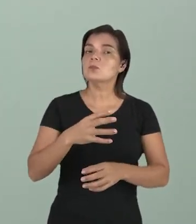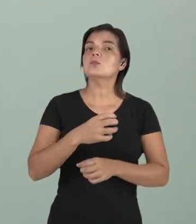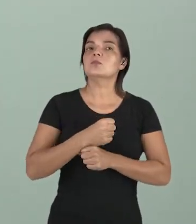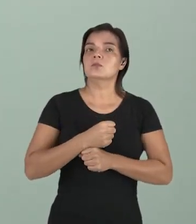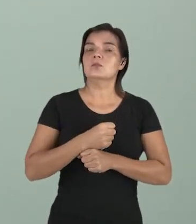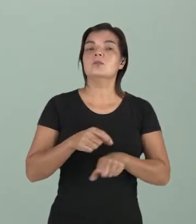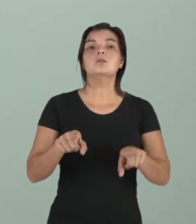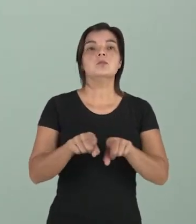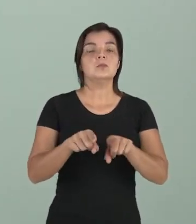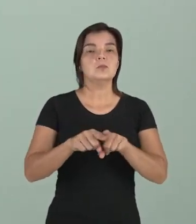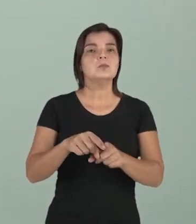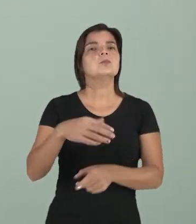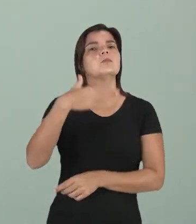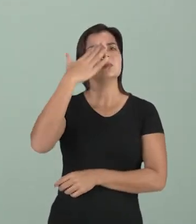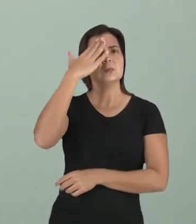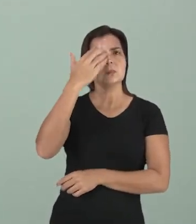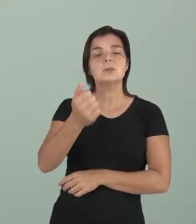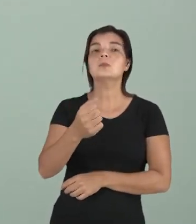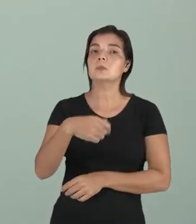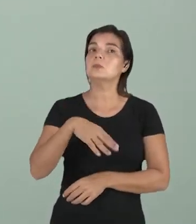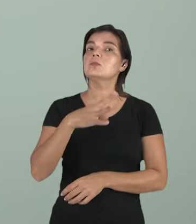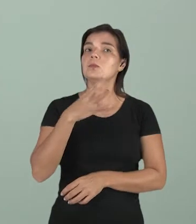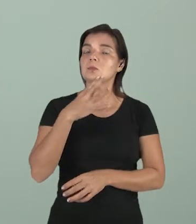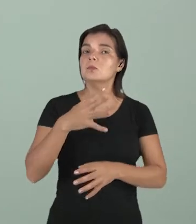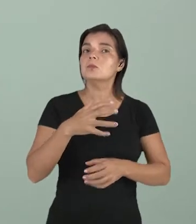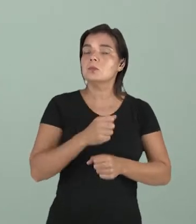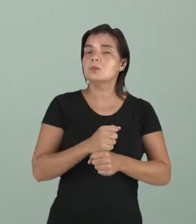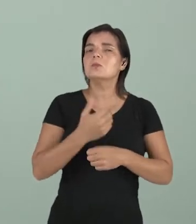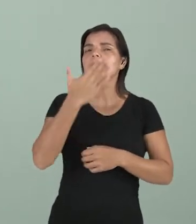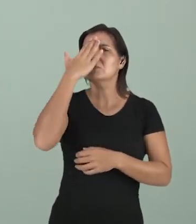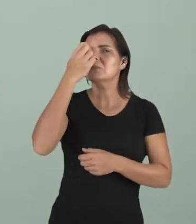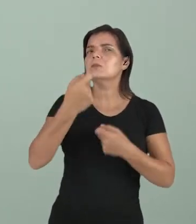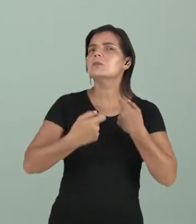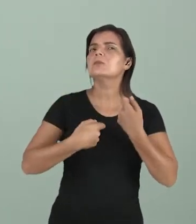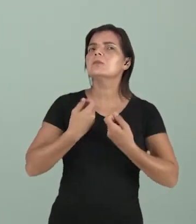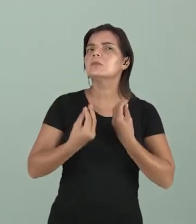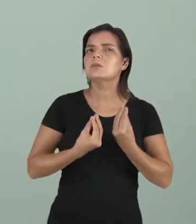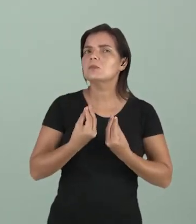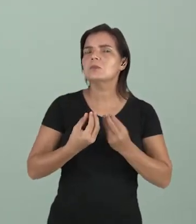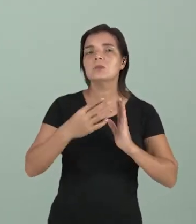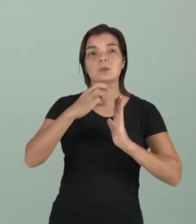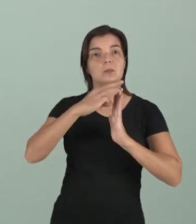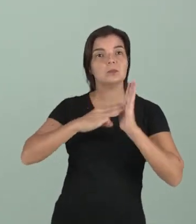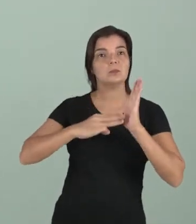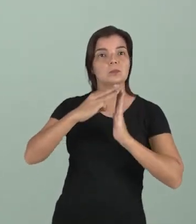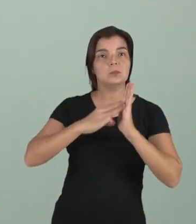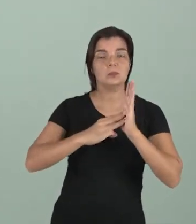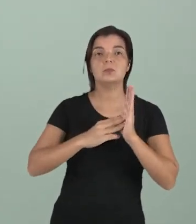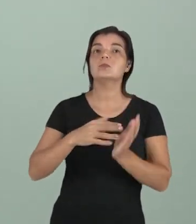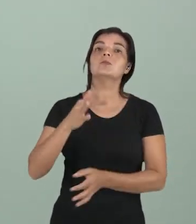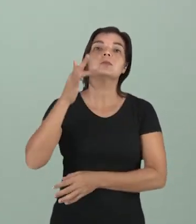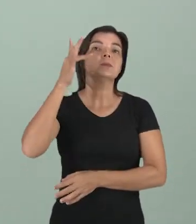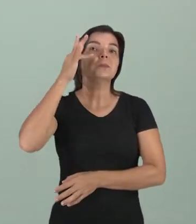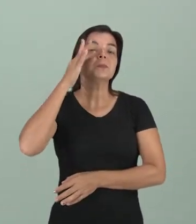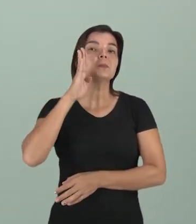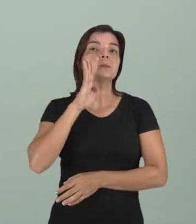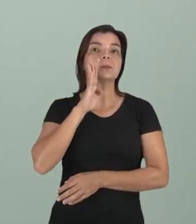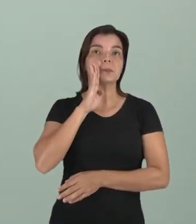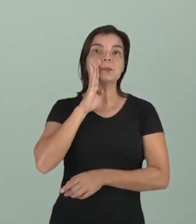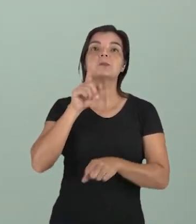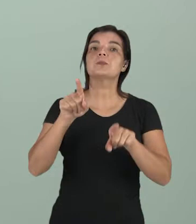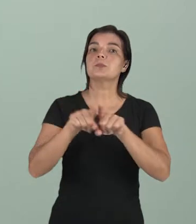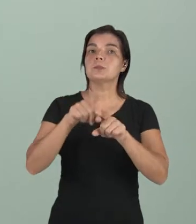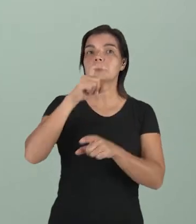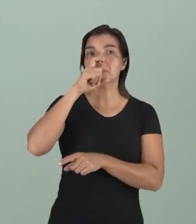E, para chegar a esse conhecimento seguro, é necessário um método. Então, Descartes e Bacon, eles começam a sua